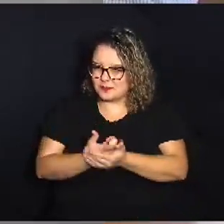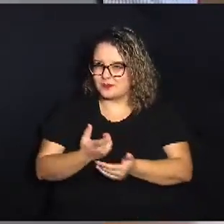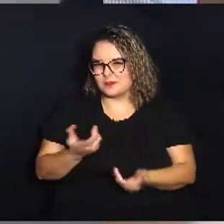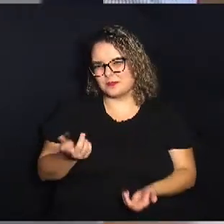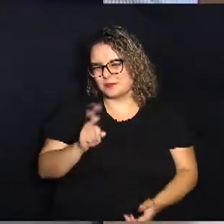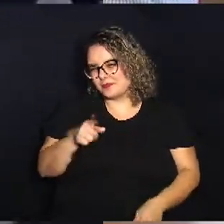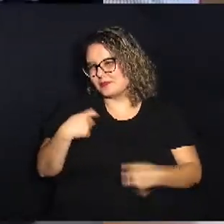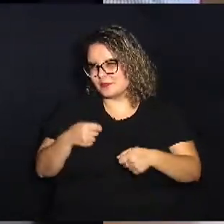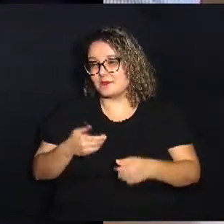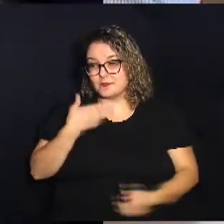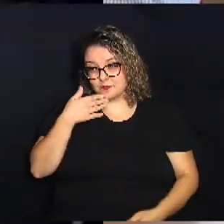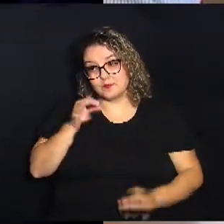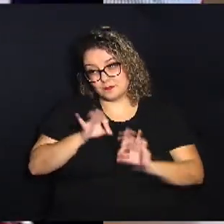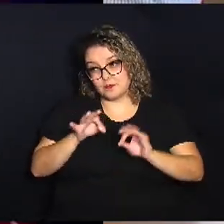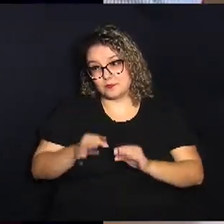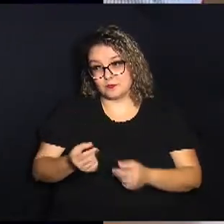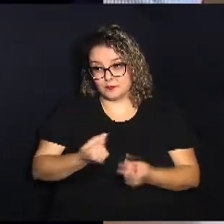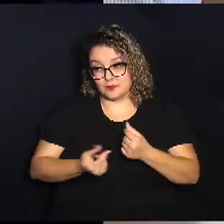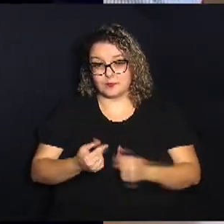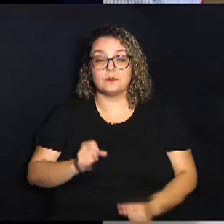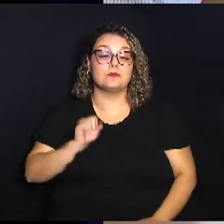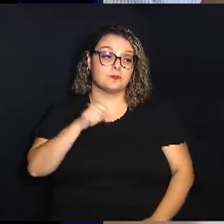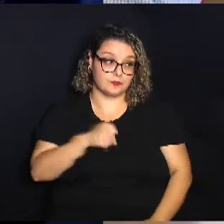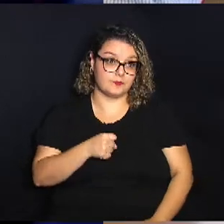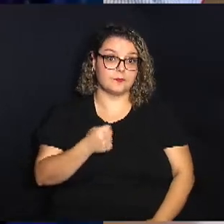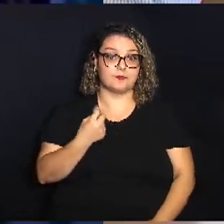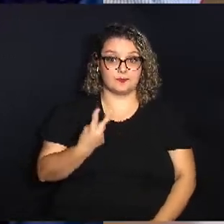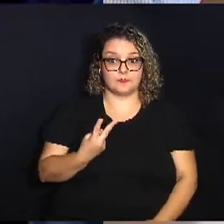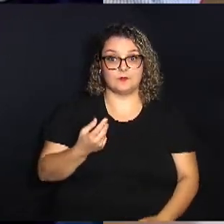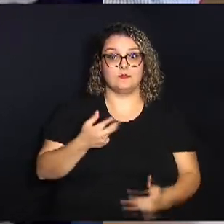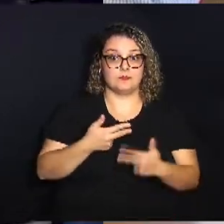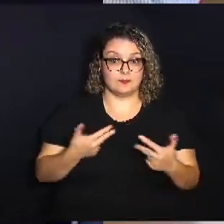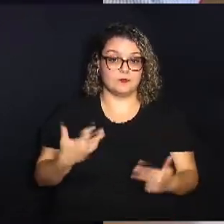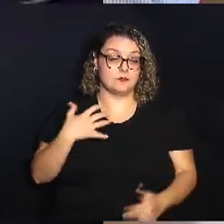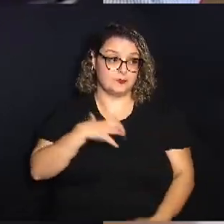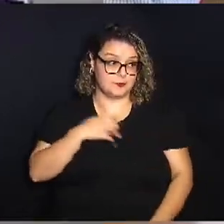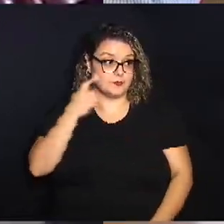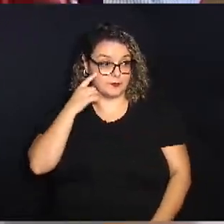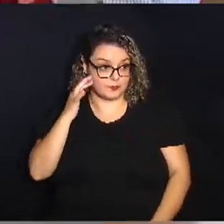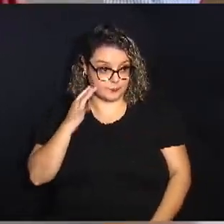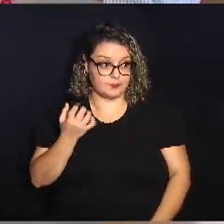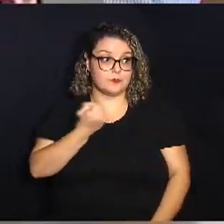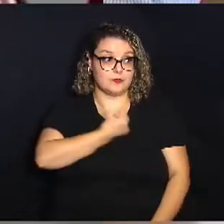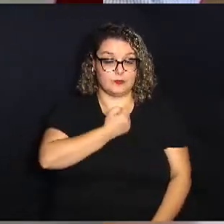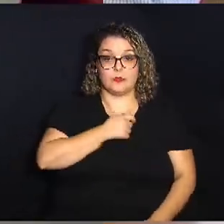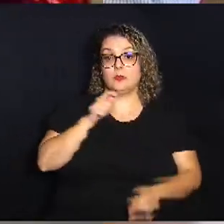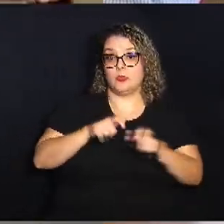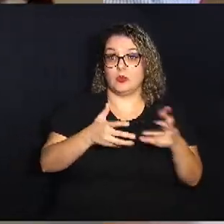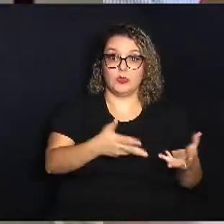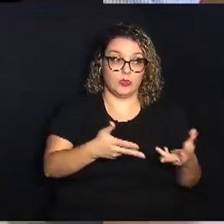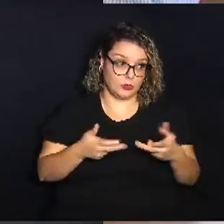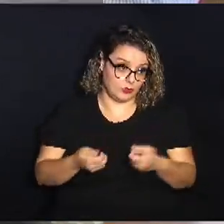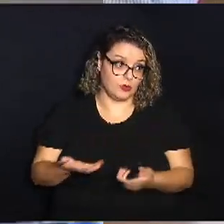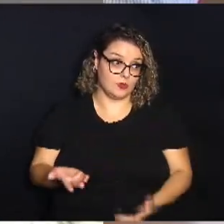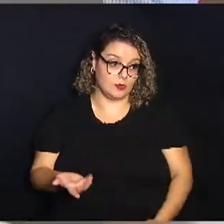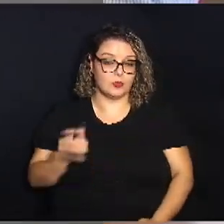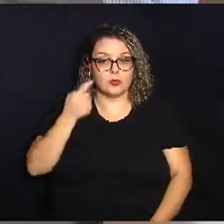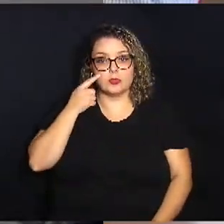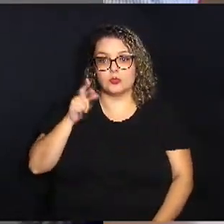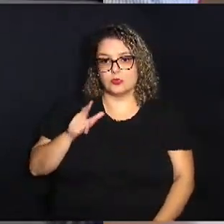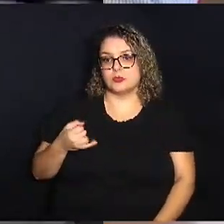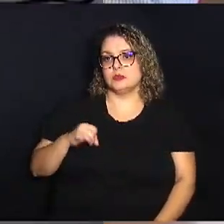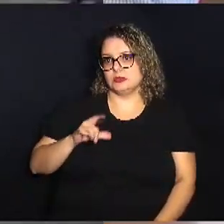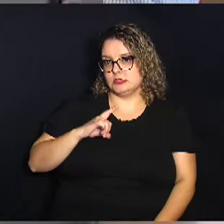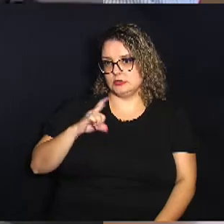melhor orçamento né professor pois é tem duas coisas de pensar duas formas de pensar o número de pessoas convidadas obviamente se você